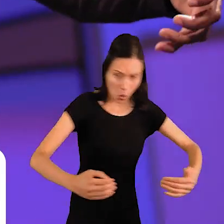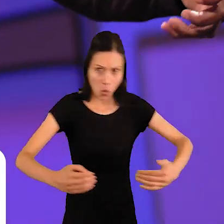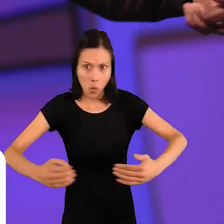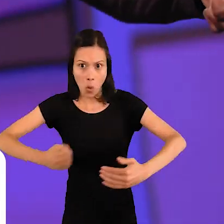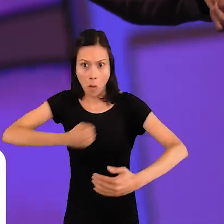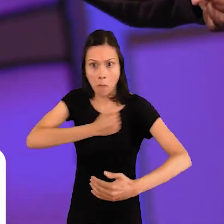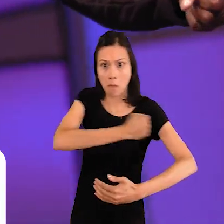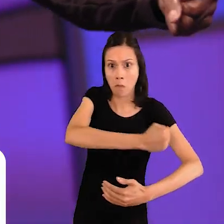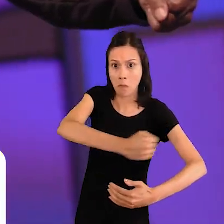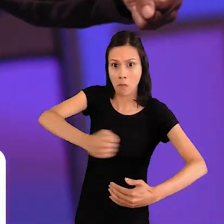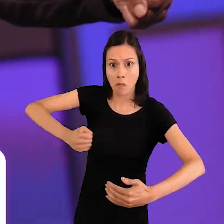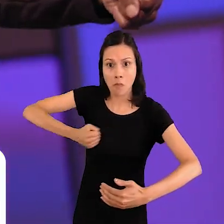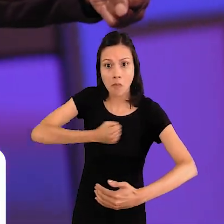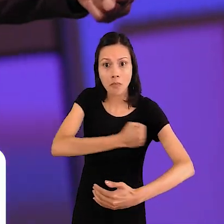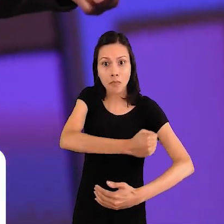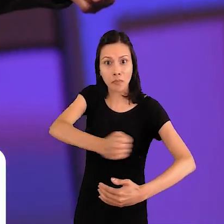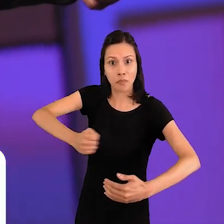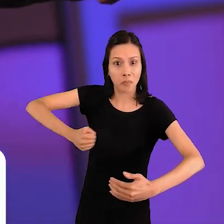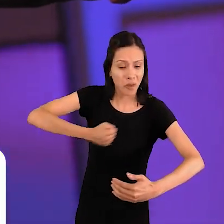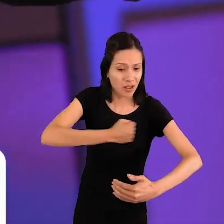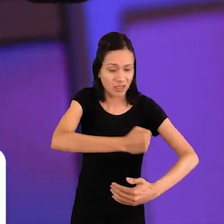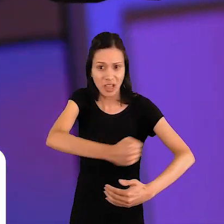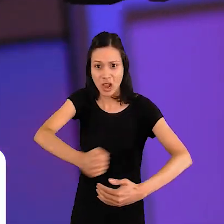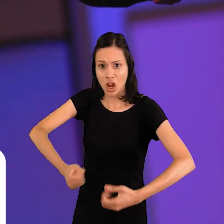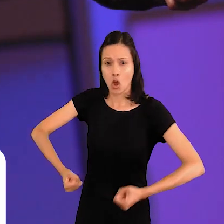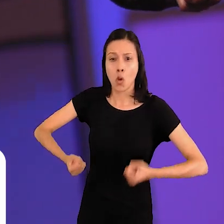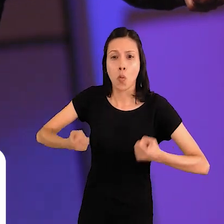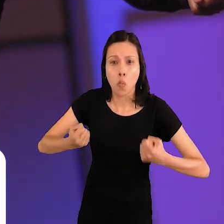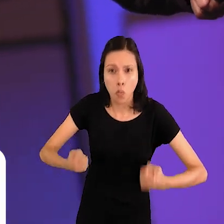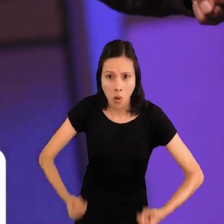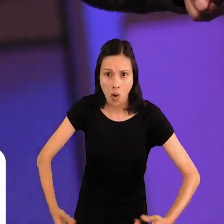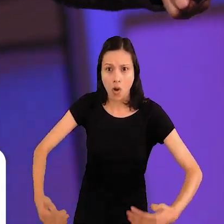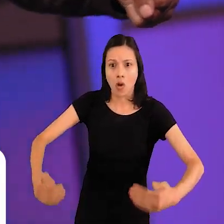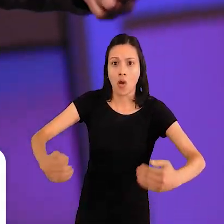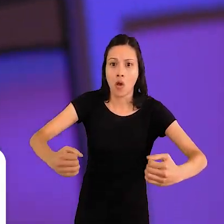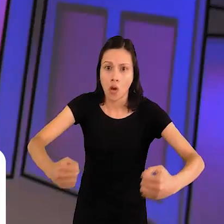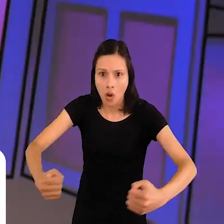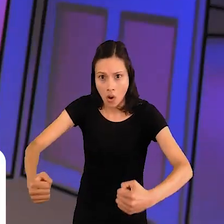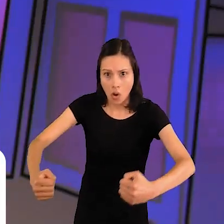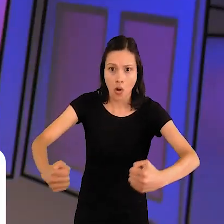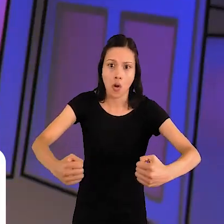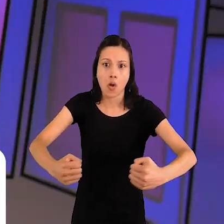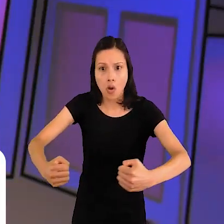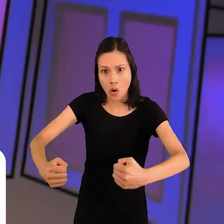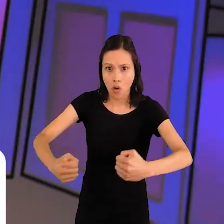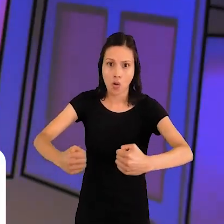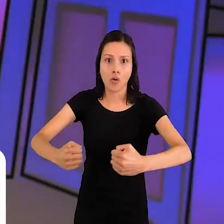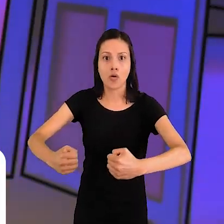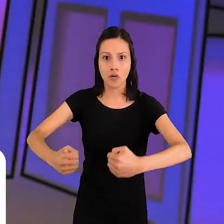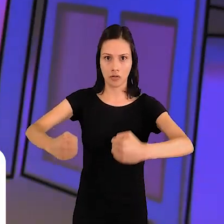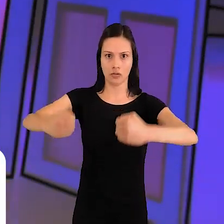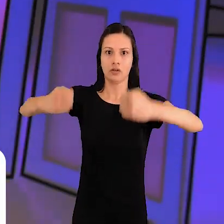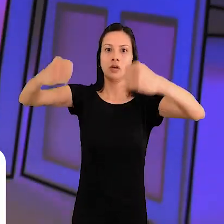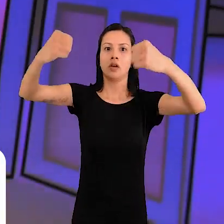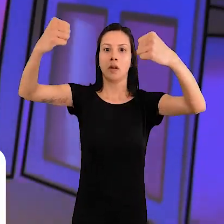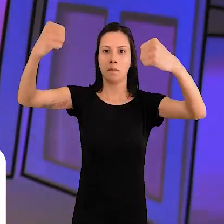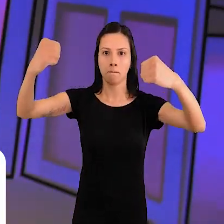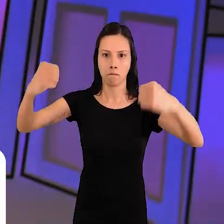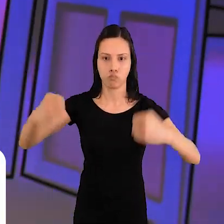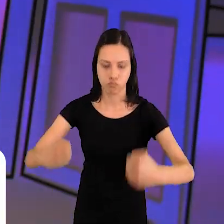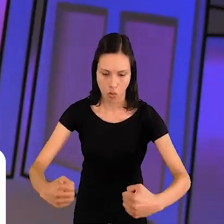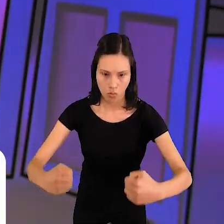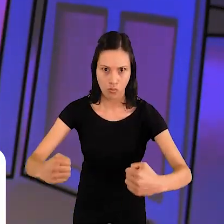mas era muito grande, que sozinho quase não conseguia segurar. Colocou a vista de todos,